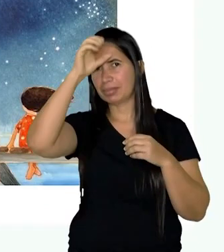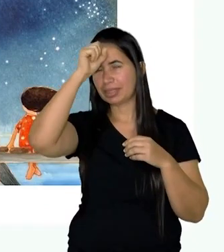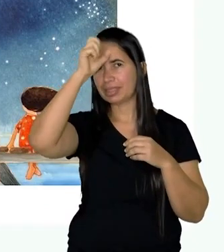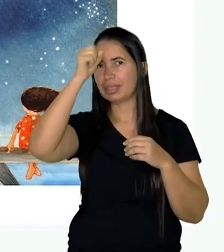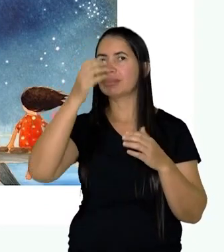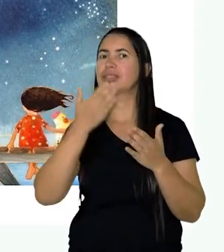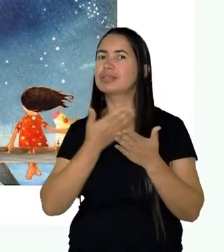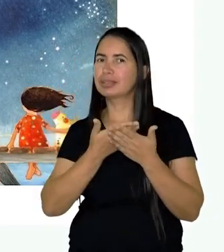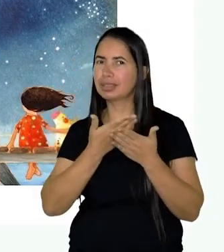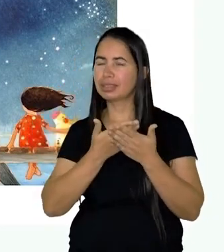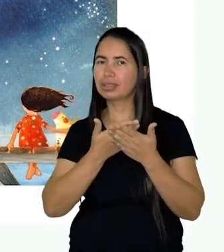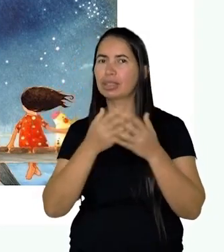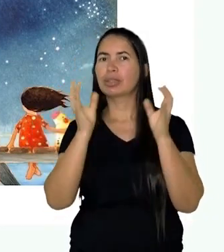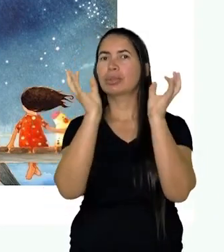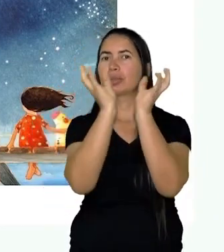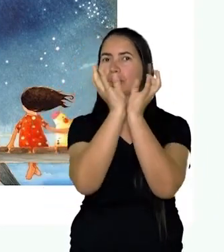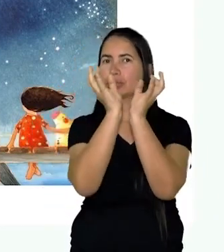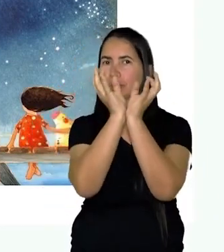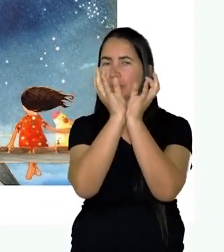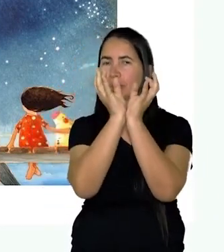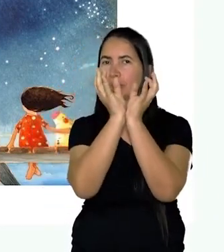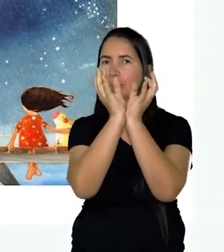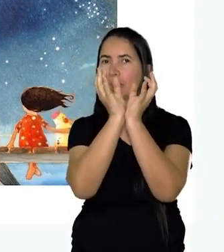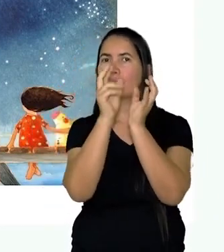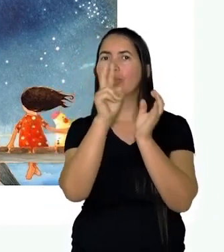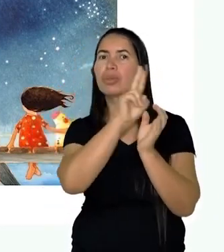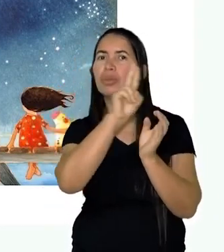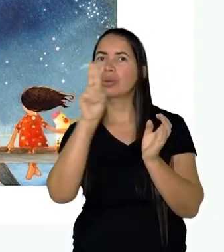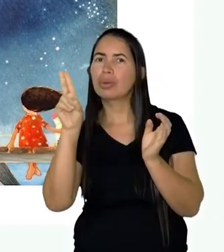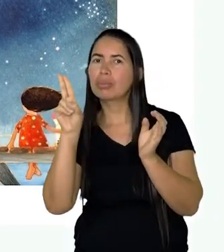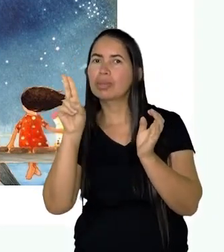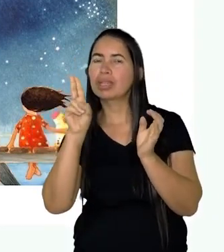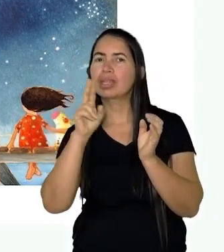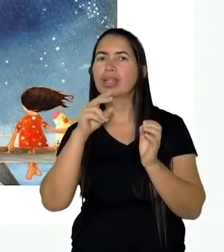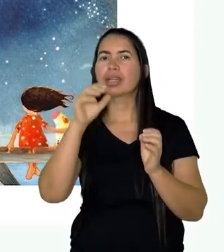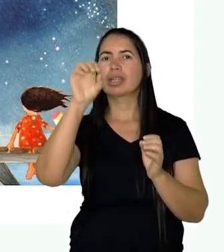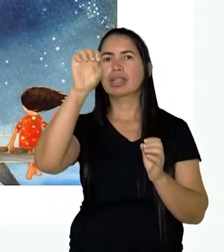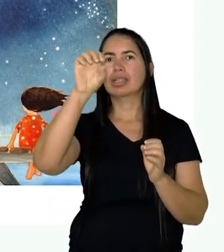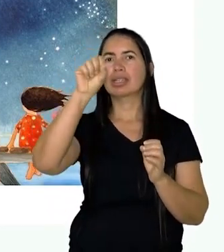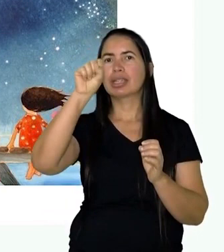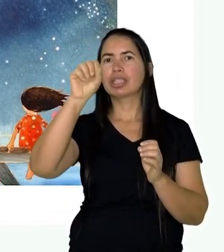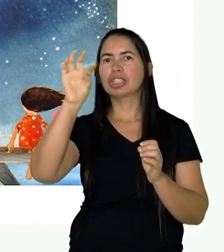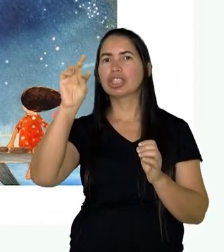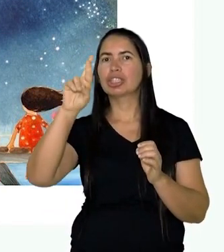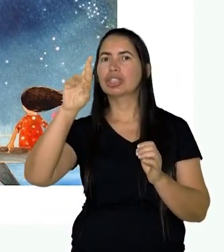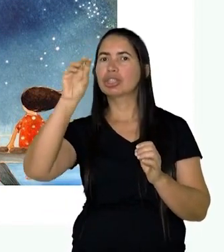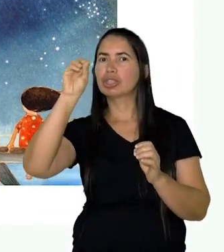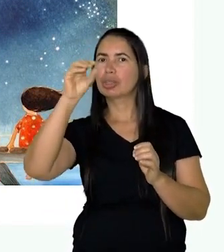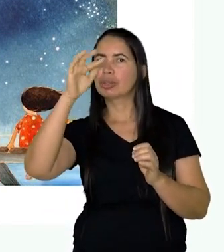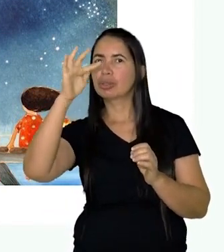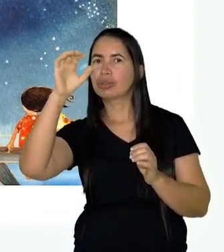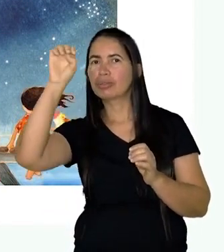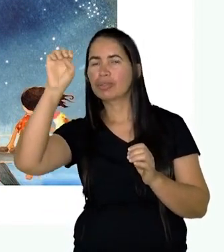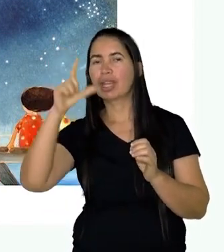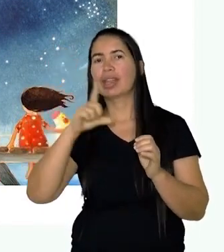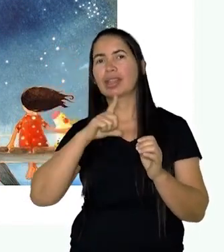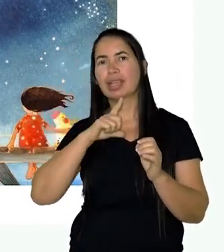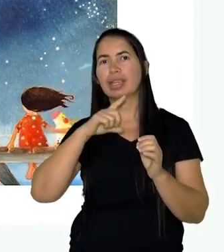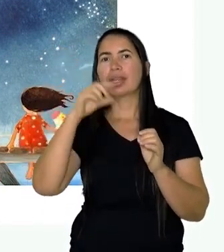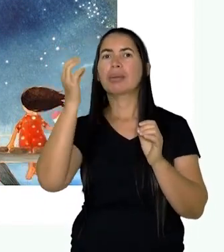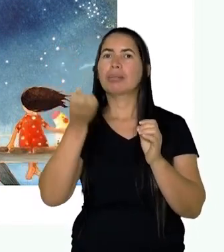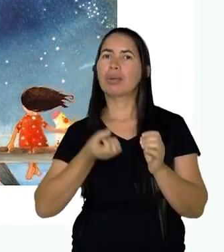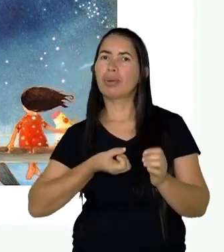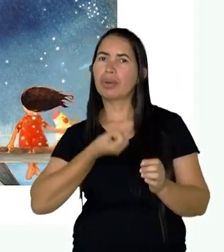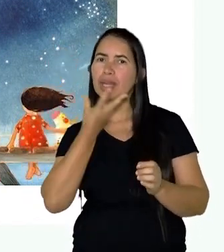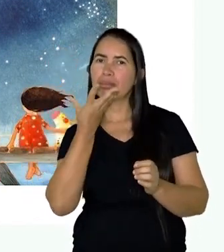aprendemos. Cada conjunto de verso nós chamamos de estrofe. Existem